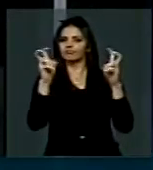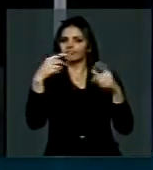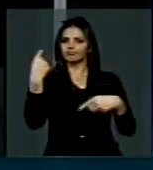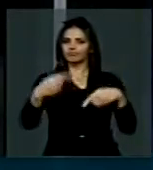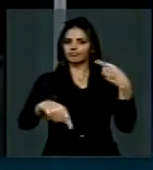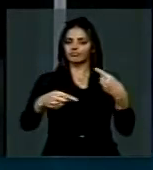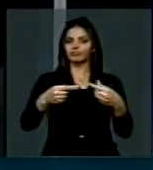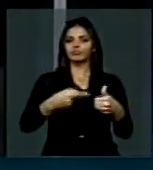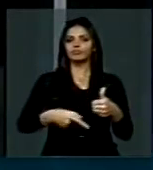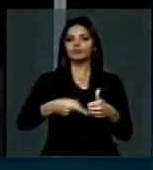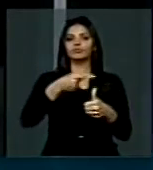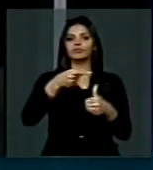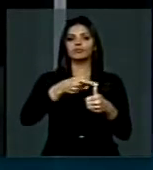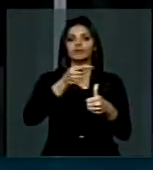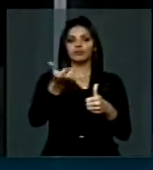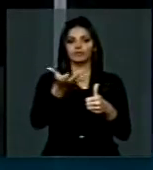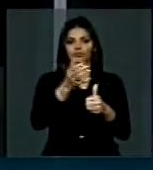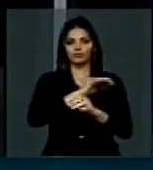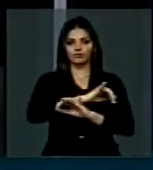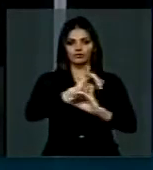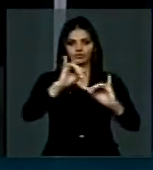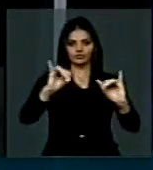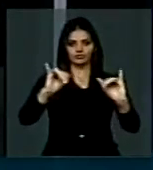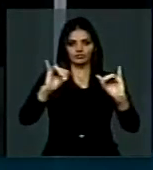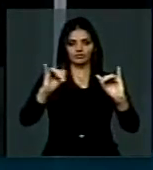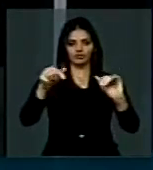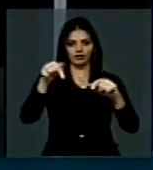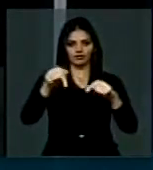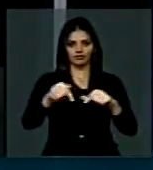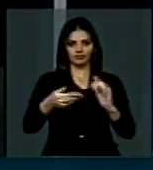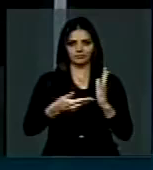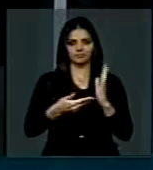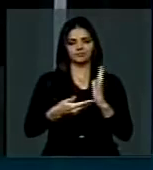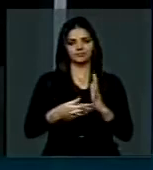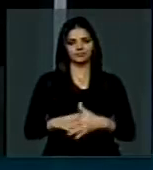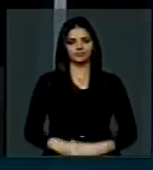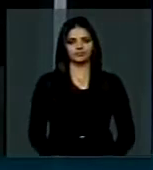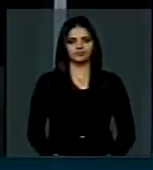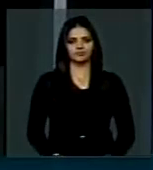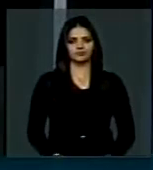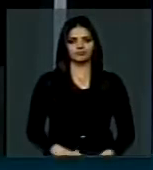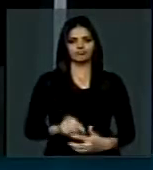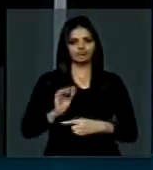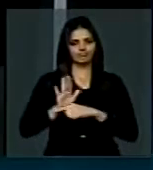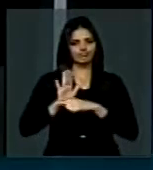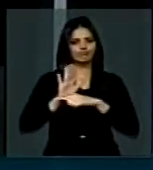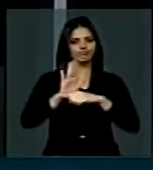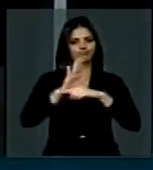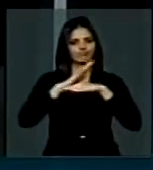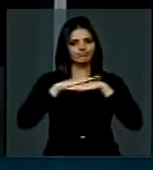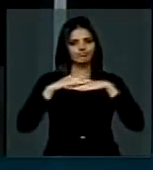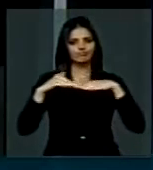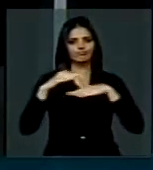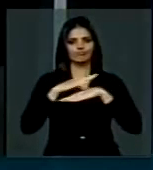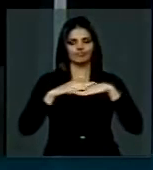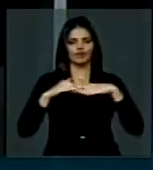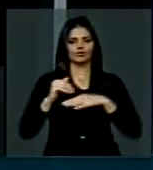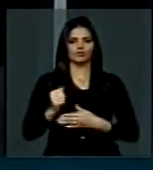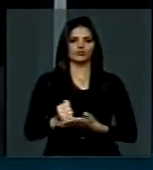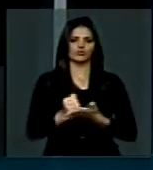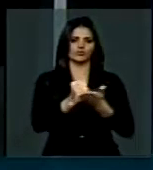Em primeiro lugar, eu quero deixar registrado nesta casa a nossa solidariedade às pessoas